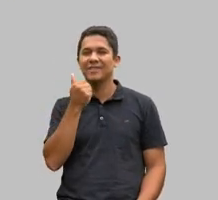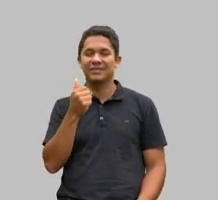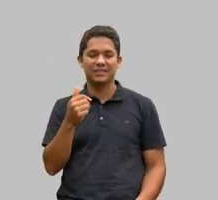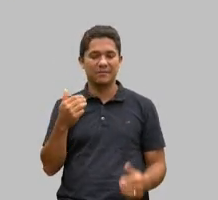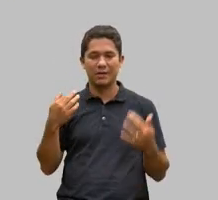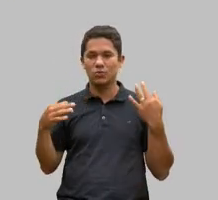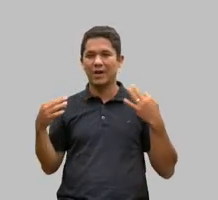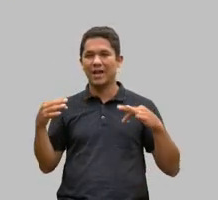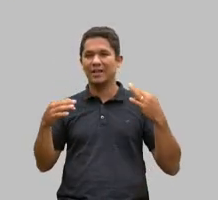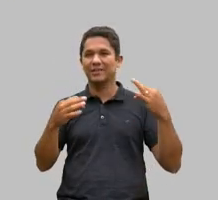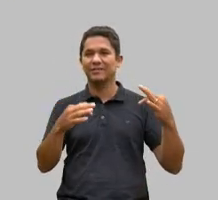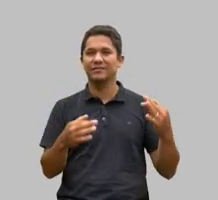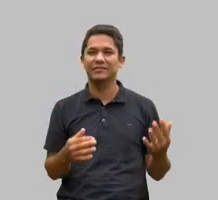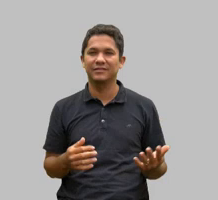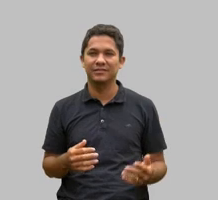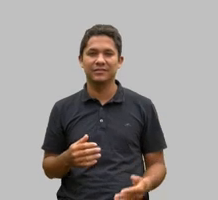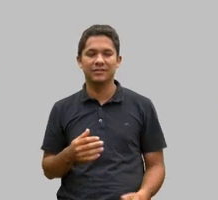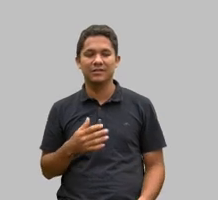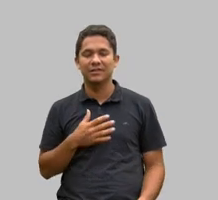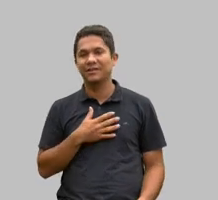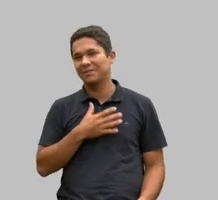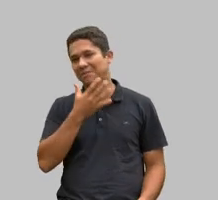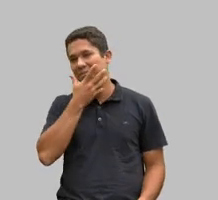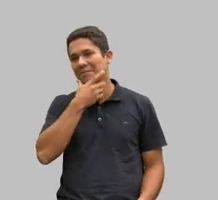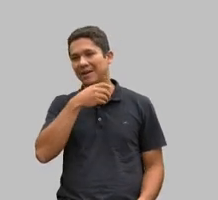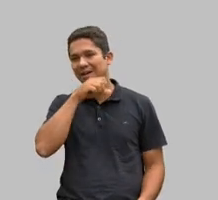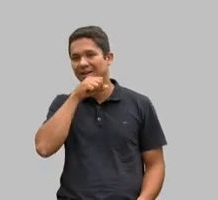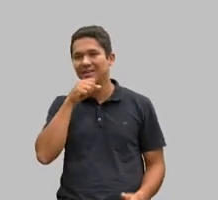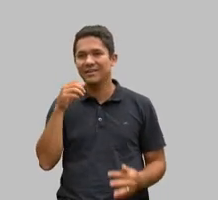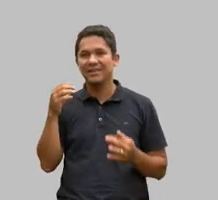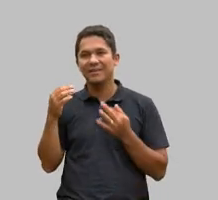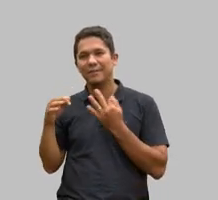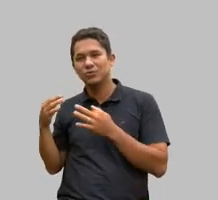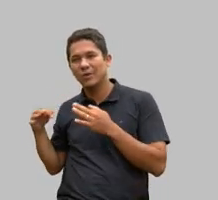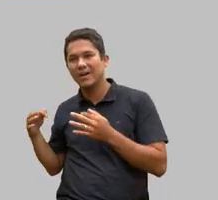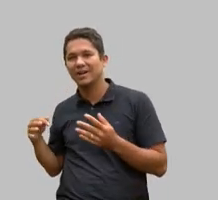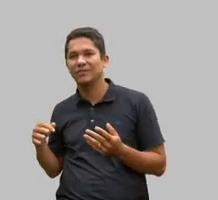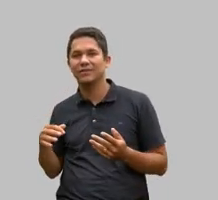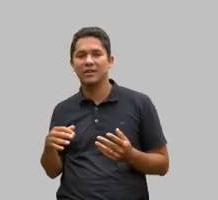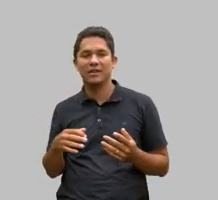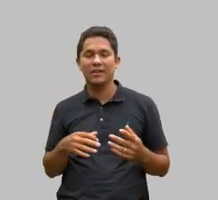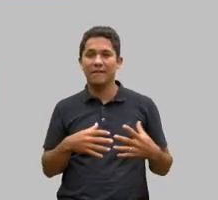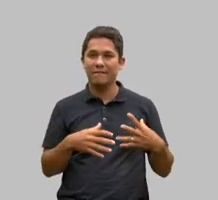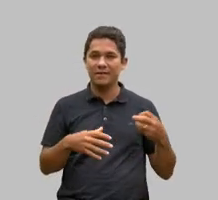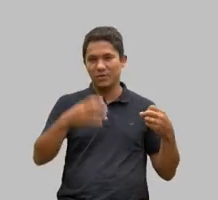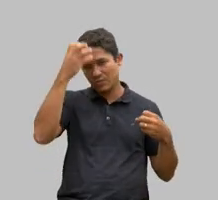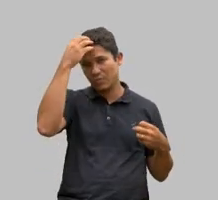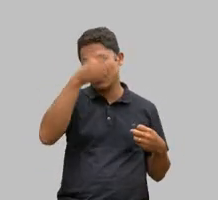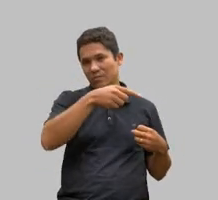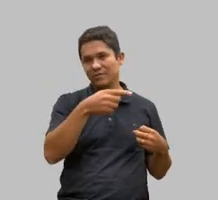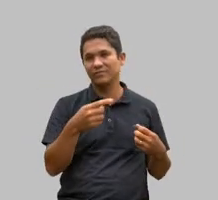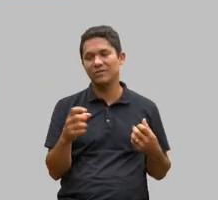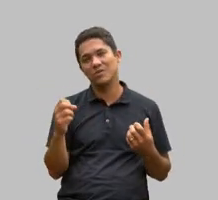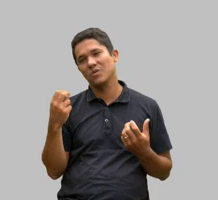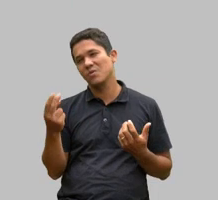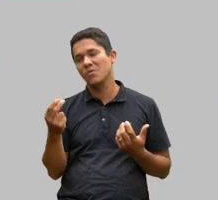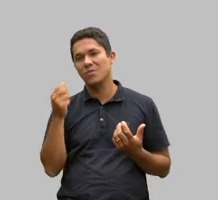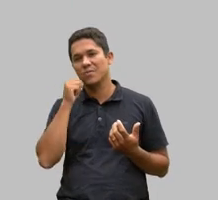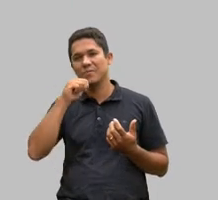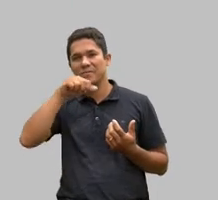é bonito você ver um pai machucado por um filho não é bonito você ver uma mãe machucada por um filho então pessoal